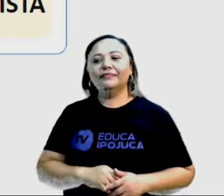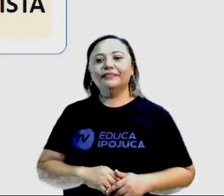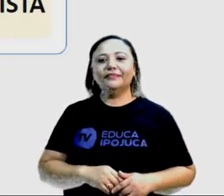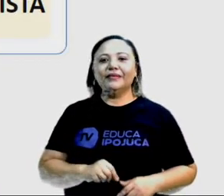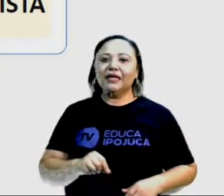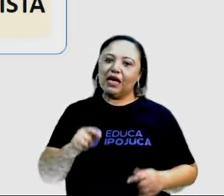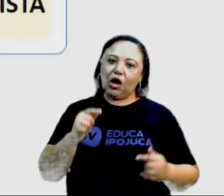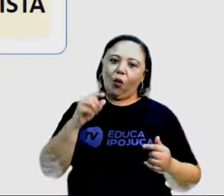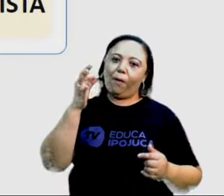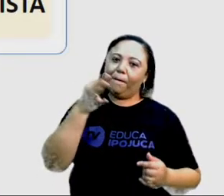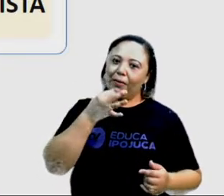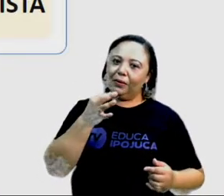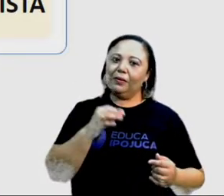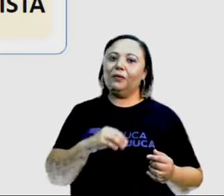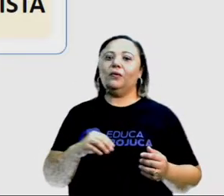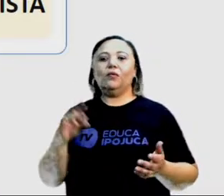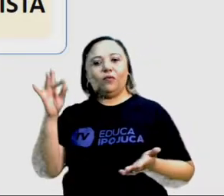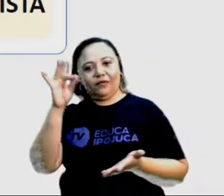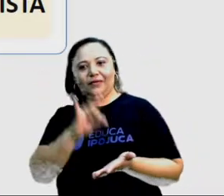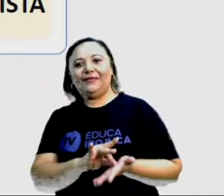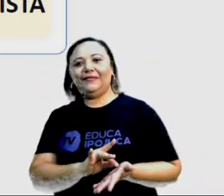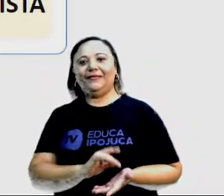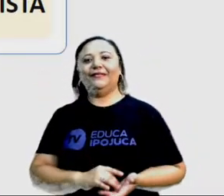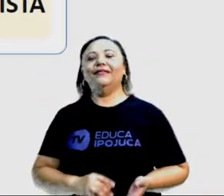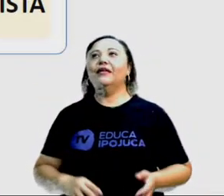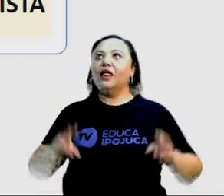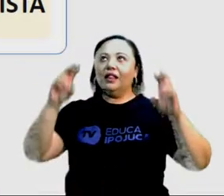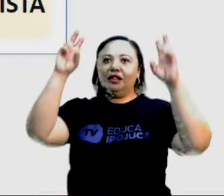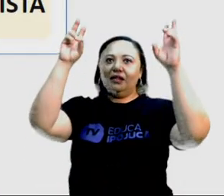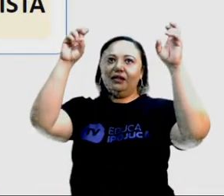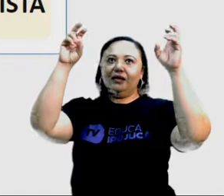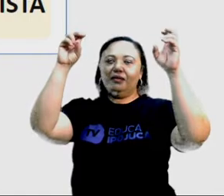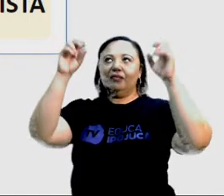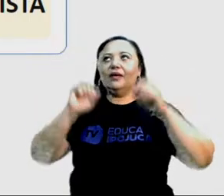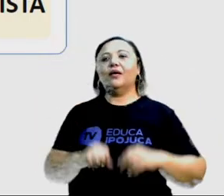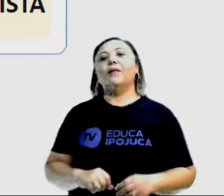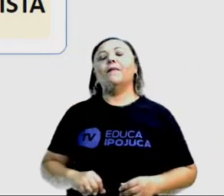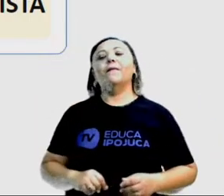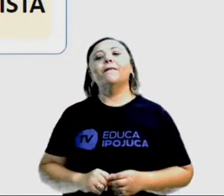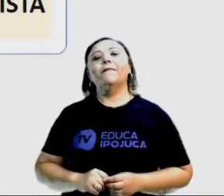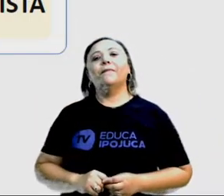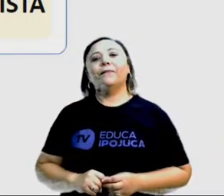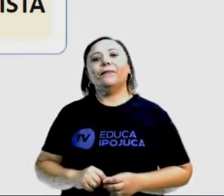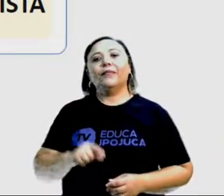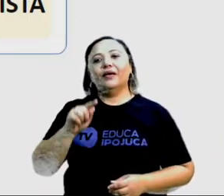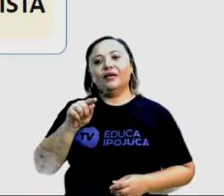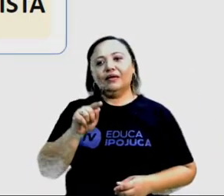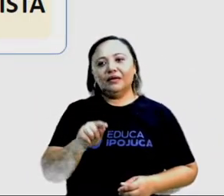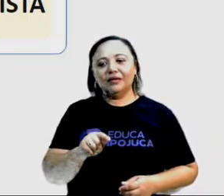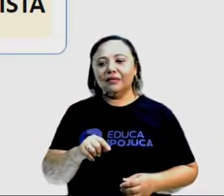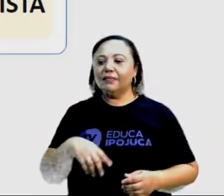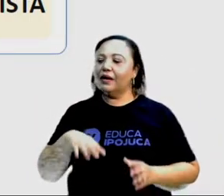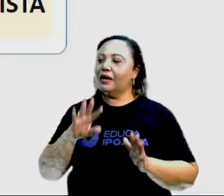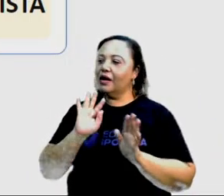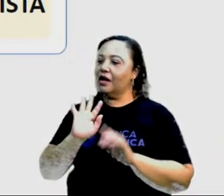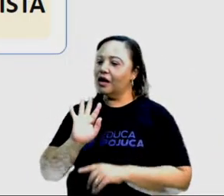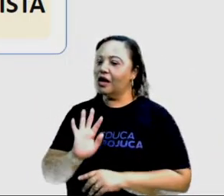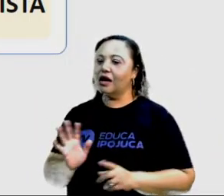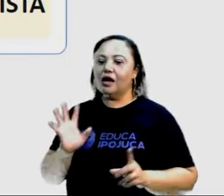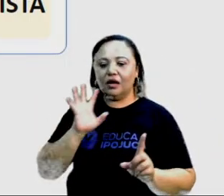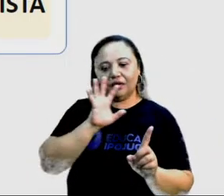com os fatos. Então, eu tenho um tema polêmico atual para convencer os leitores, os